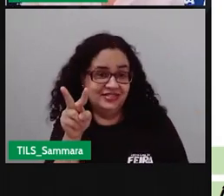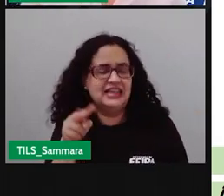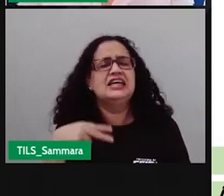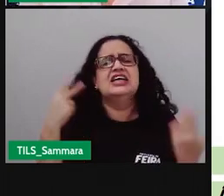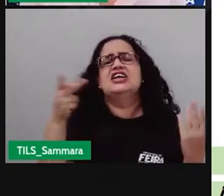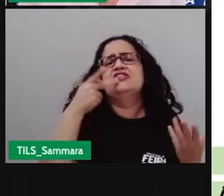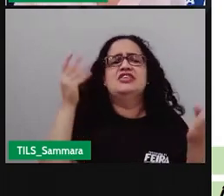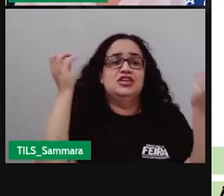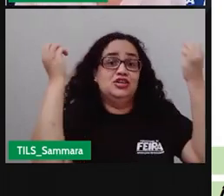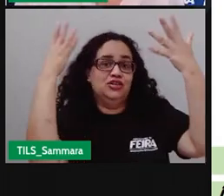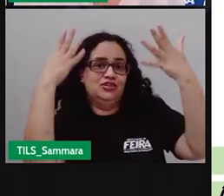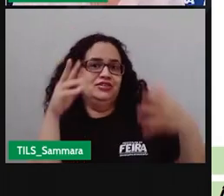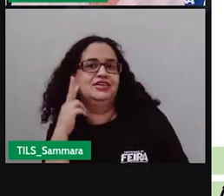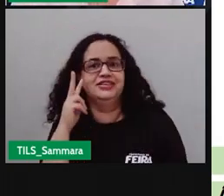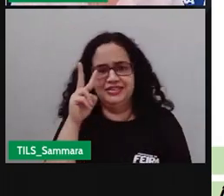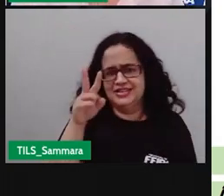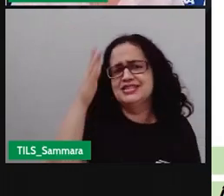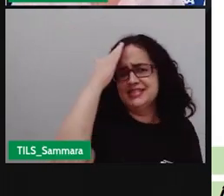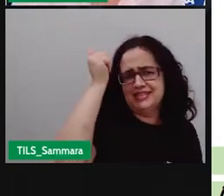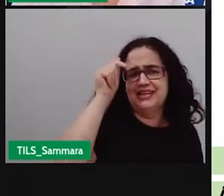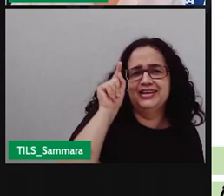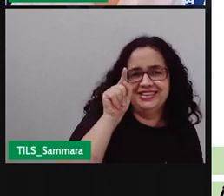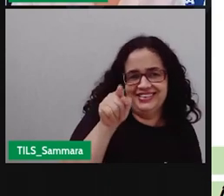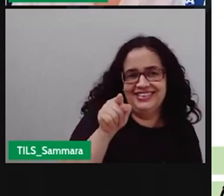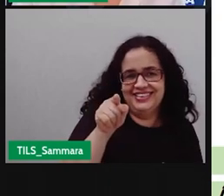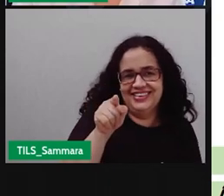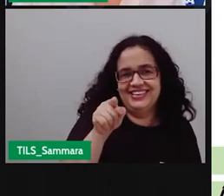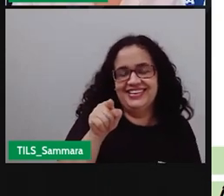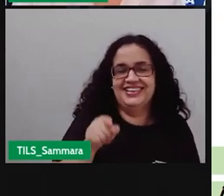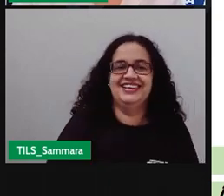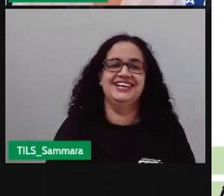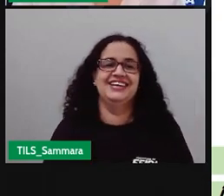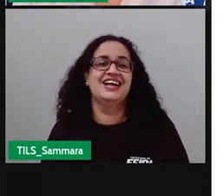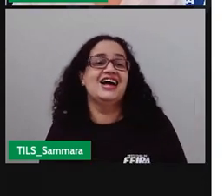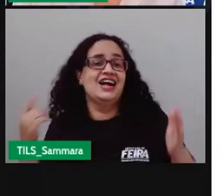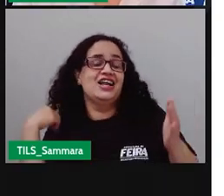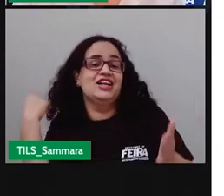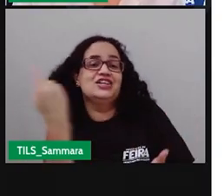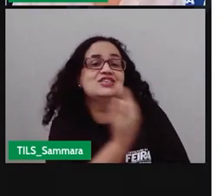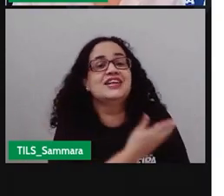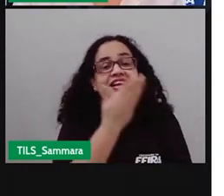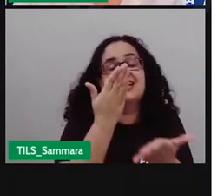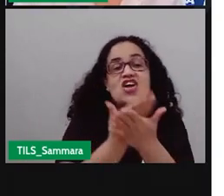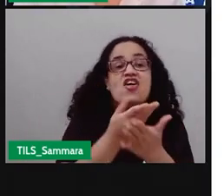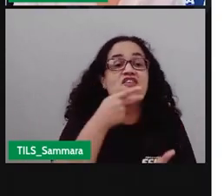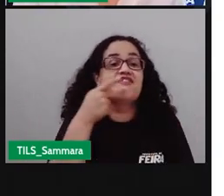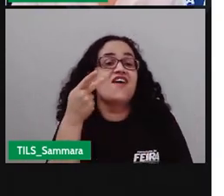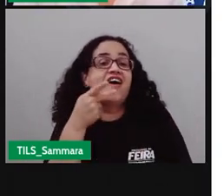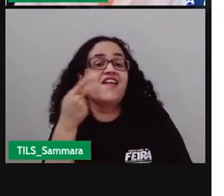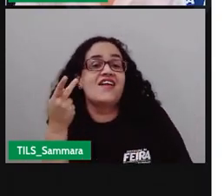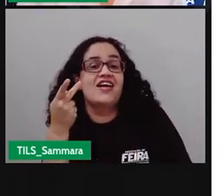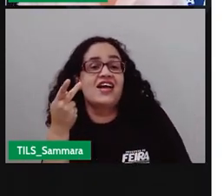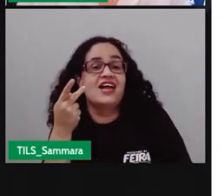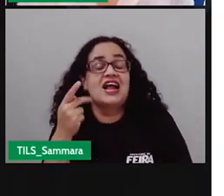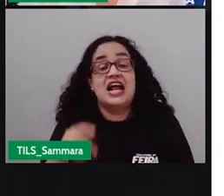Tá dizendo tudo, tem um spoiler aí já, vamos, a nossa aula de hoje, vamos falar sobre